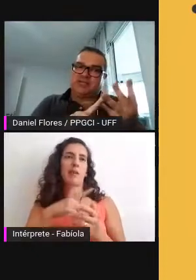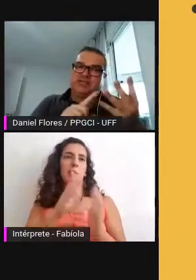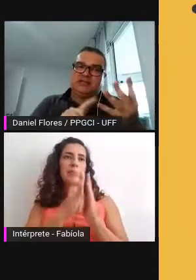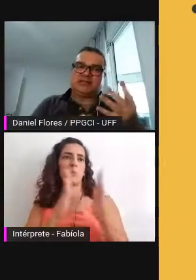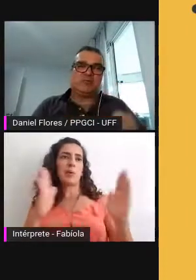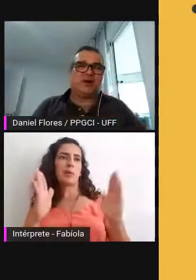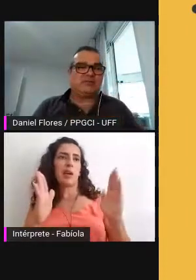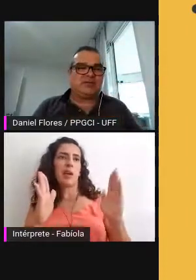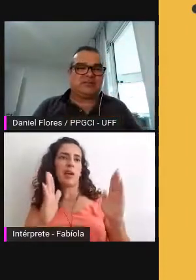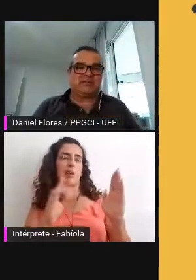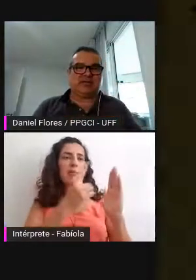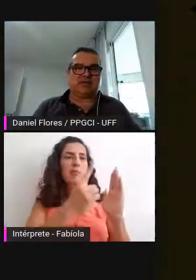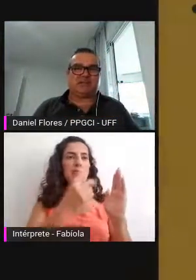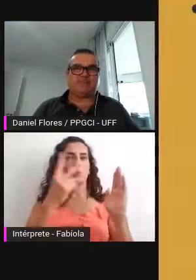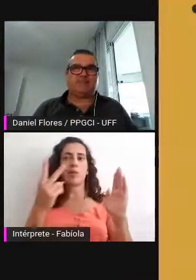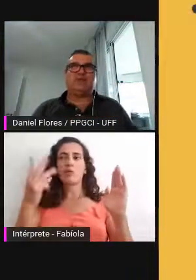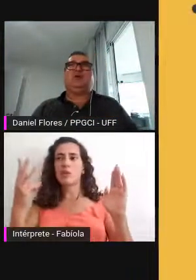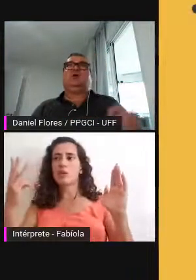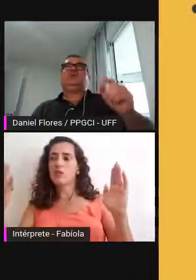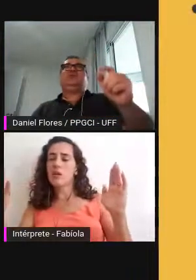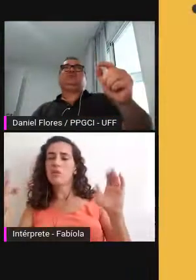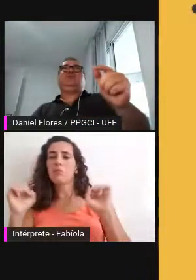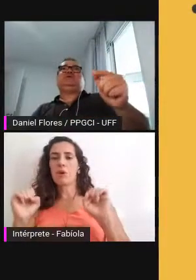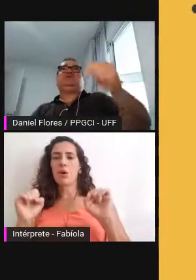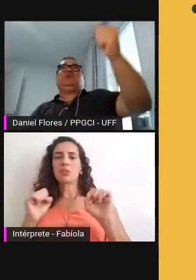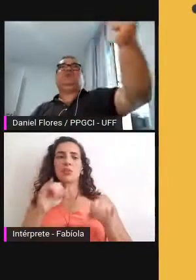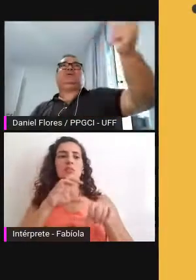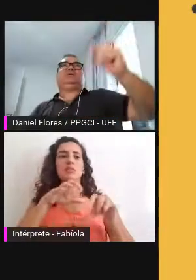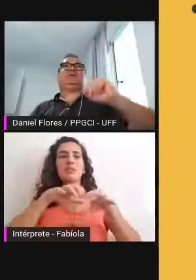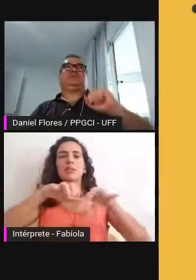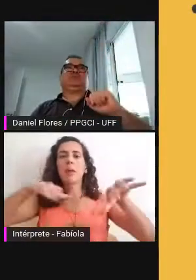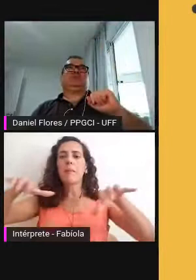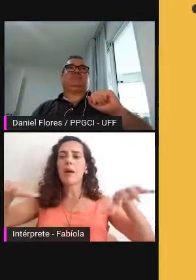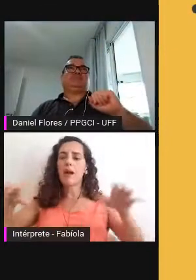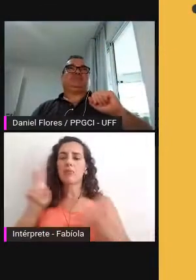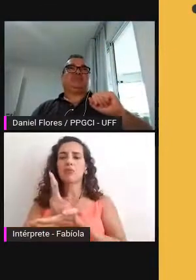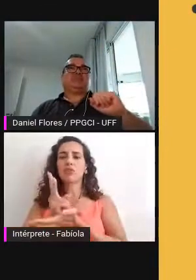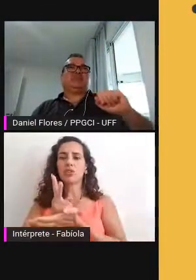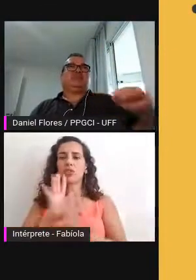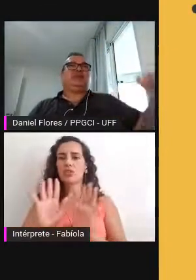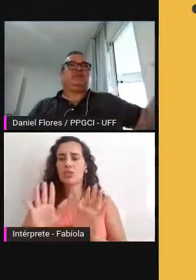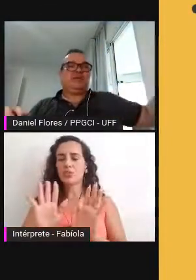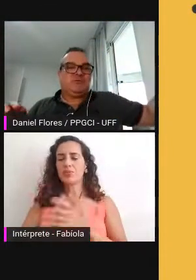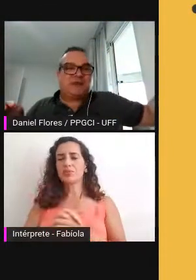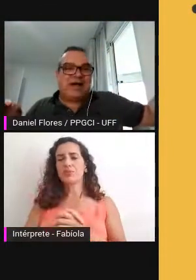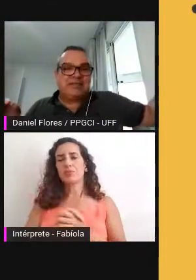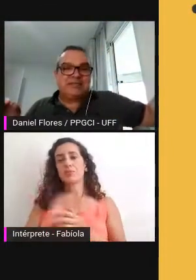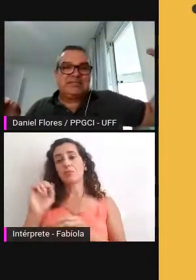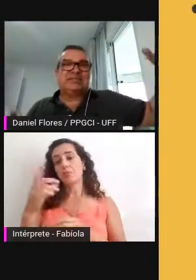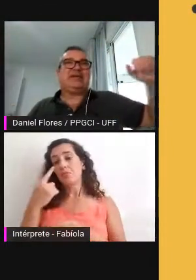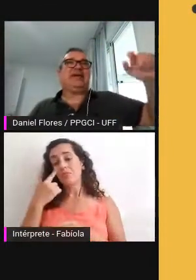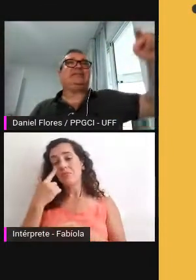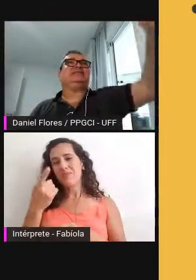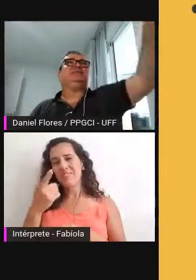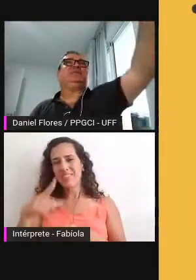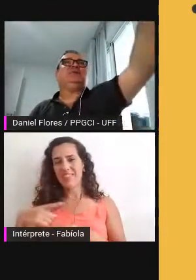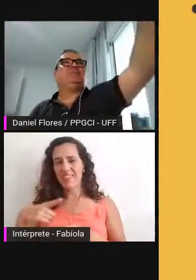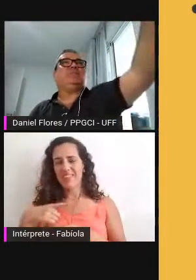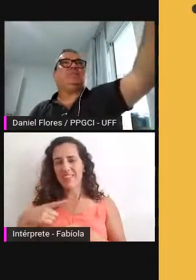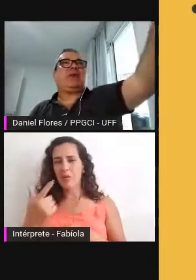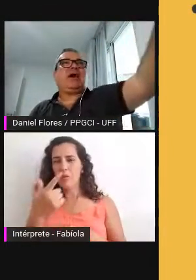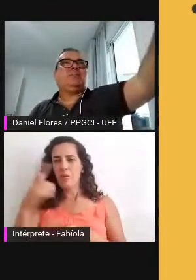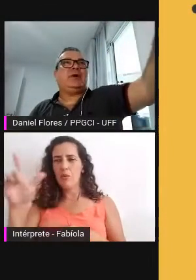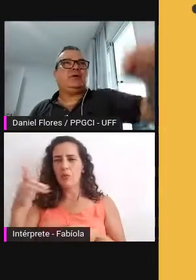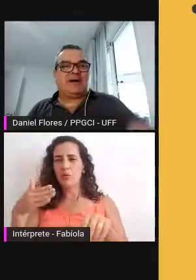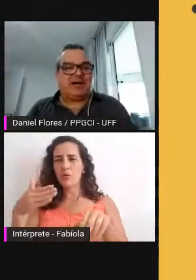2 da 3 da 4 e etc ou vejam esse outro exemplo eu tenho várias entradas eu